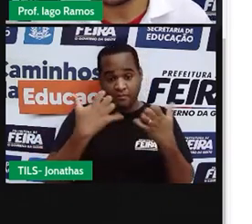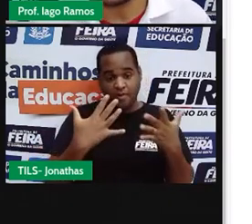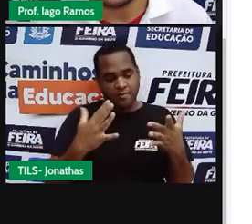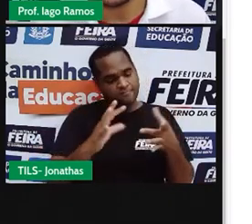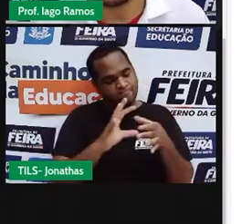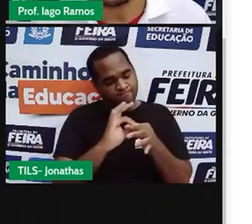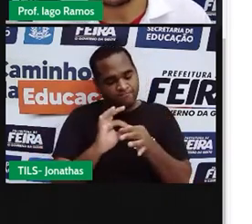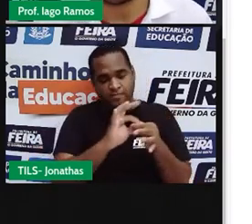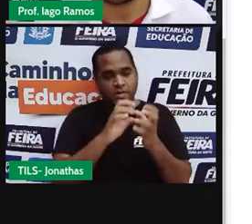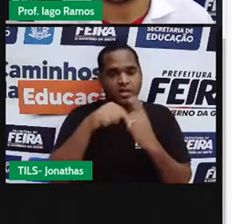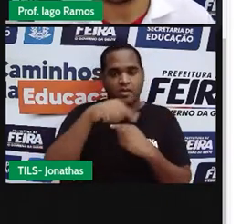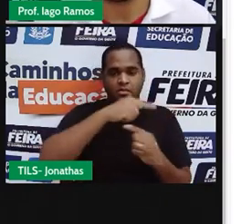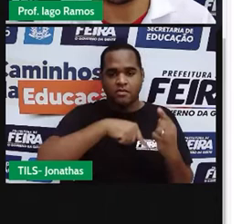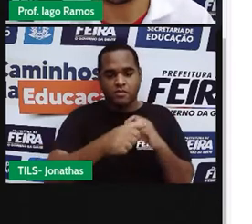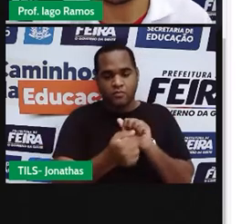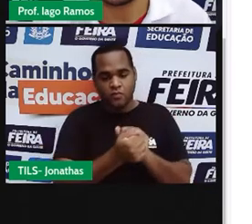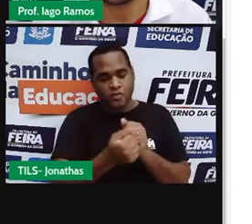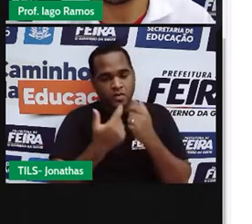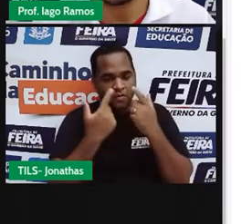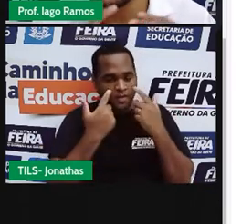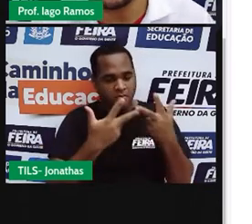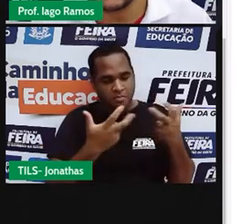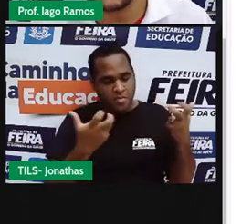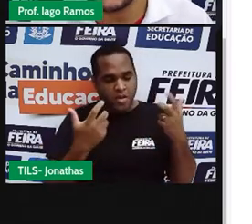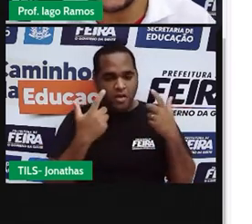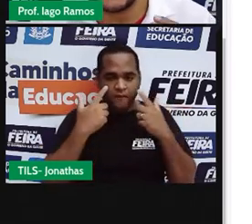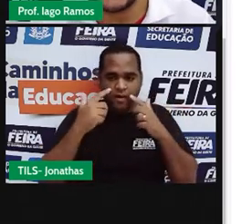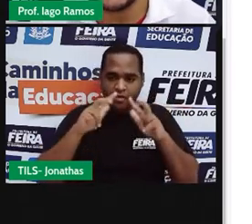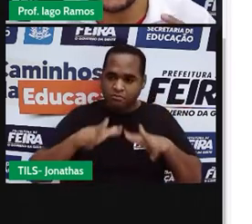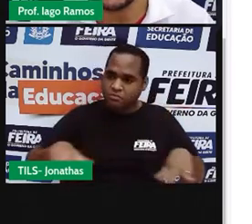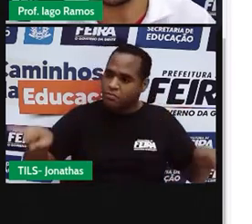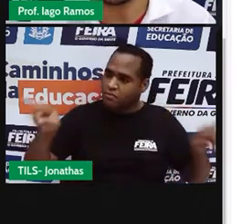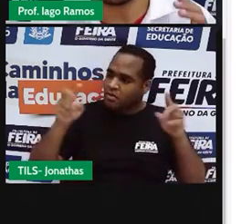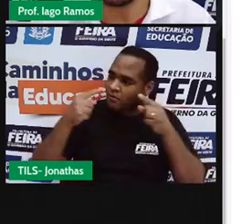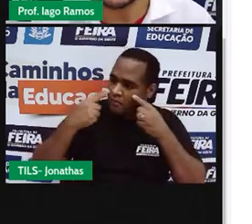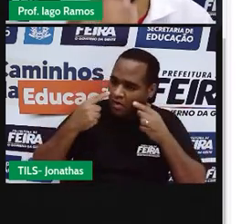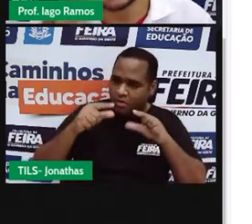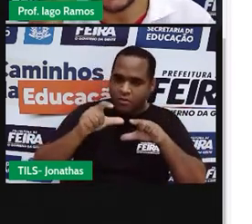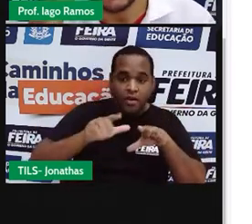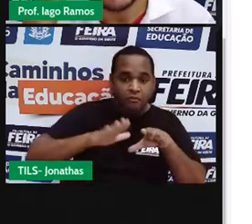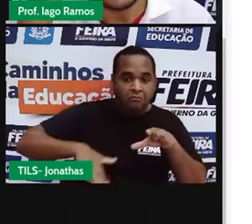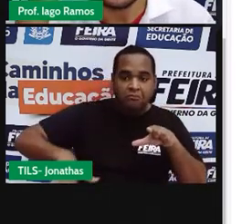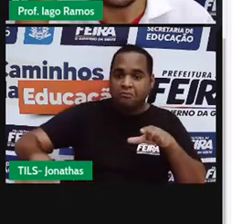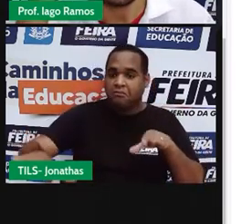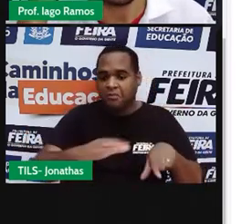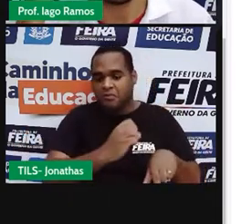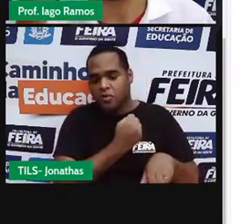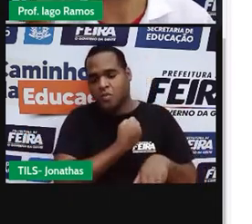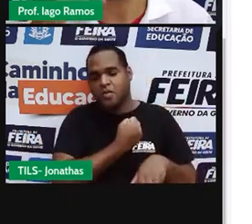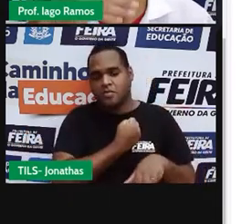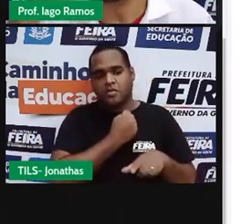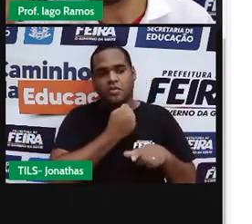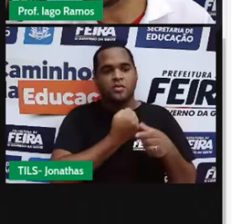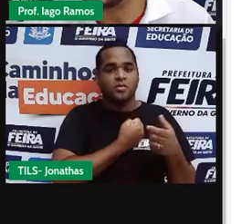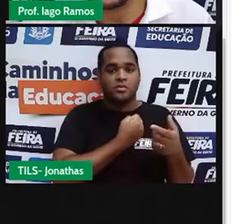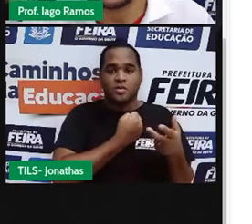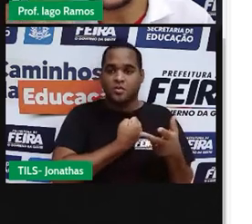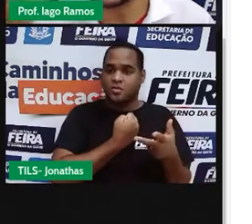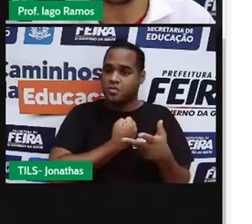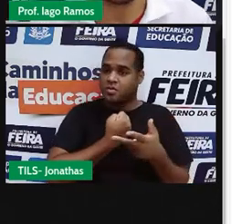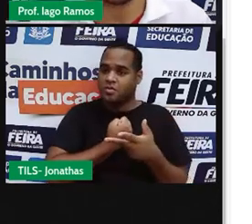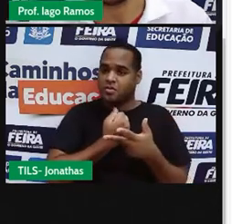olhar a nossa volta, a gente vai encontrar números em toda parte. E números de